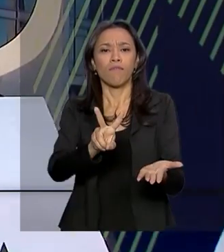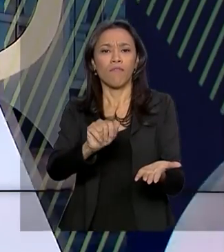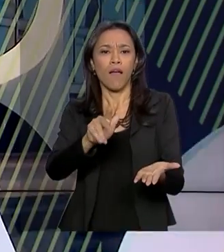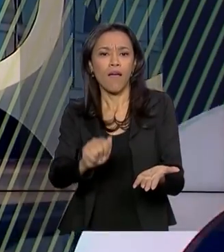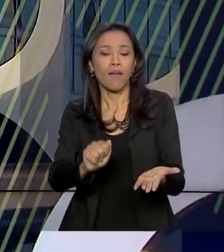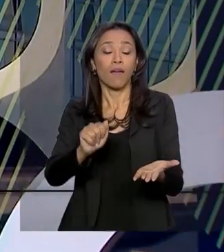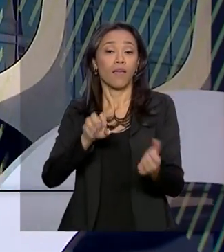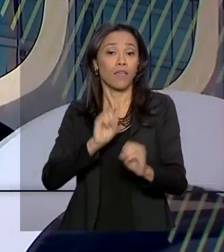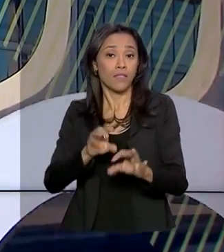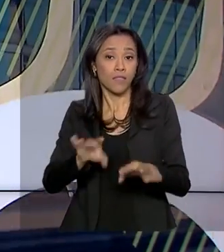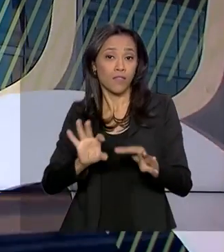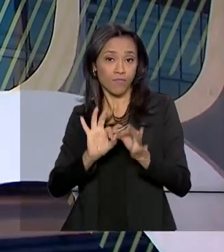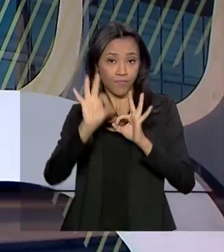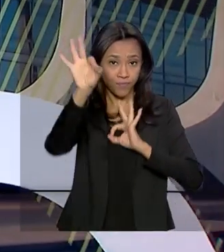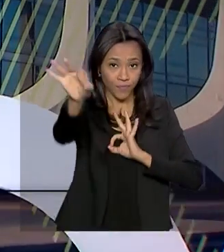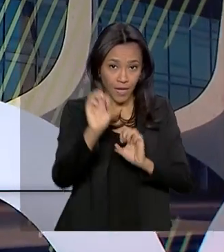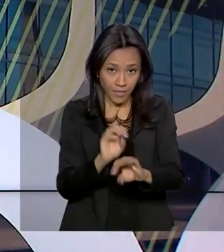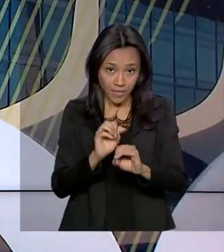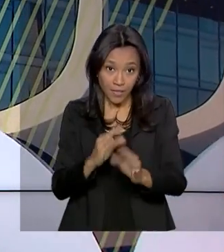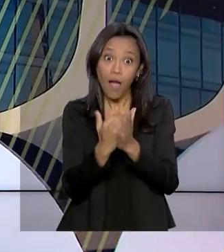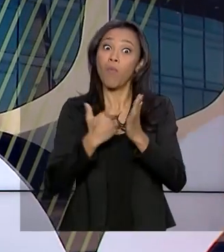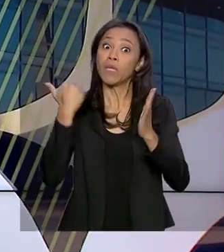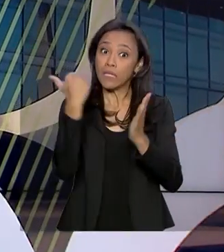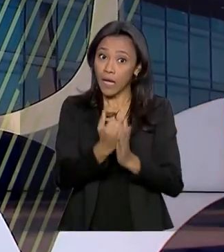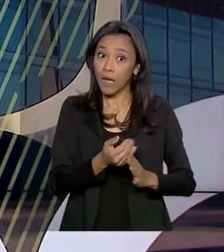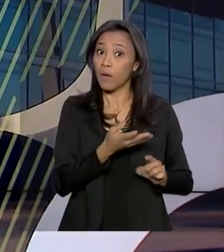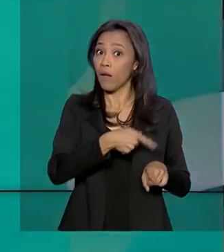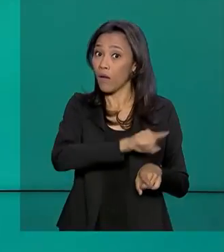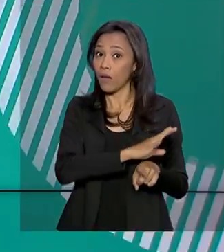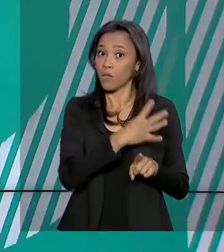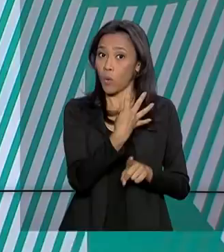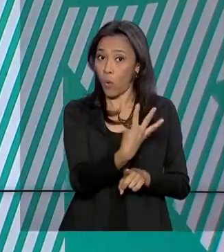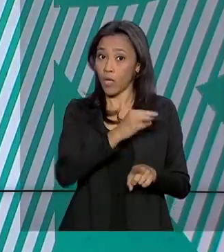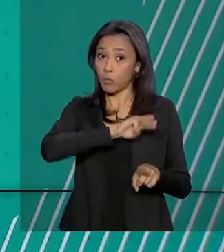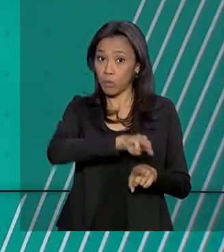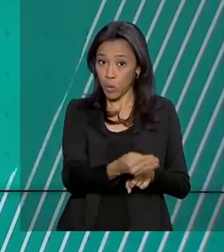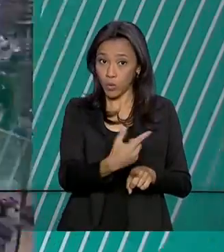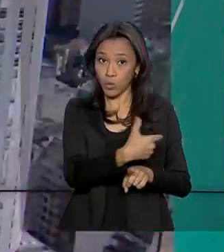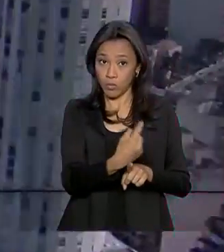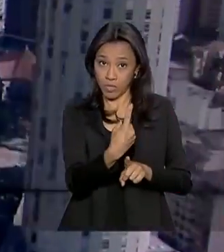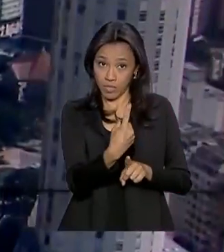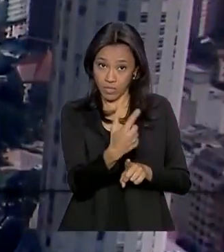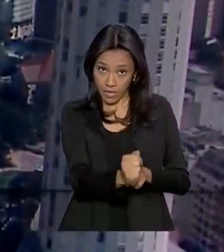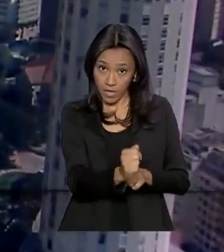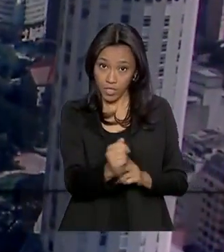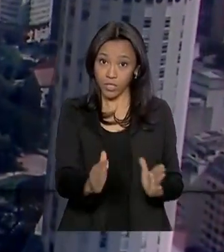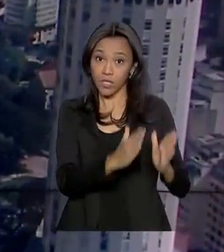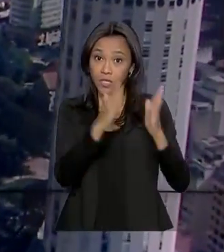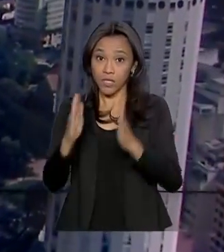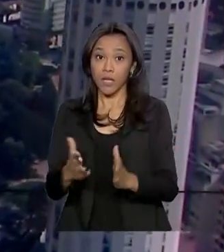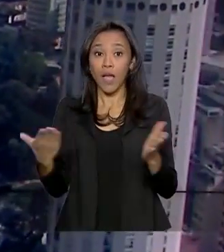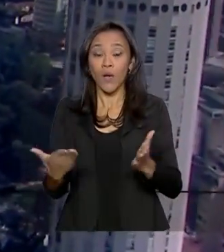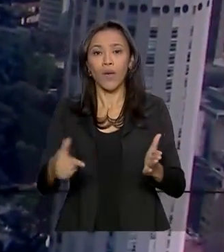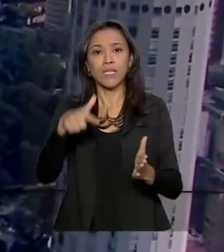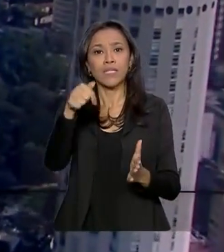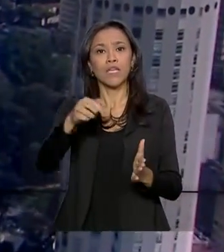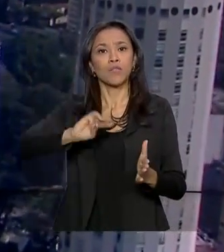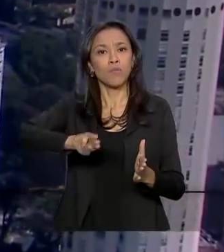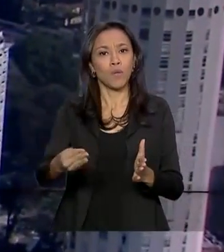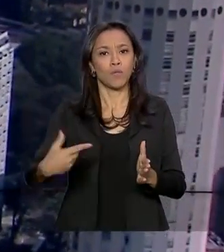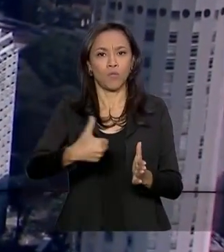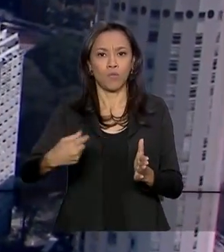distância cresceram no ano passado. Passaram de 4 milhões em 2017 para 7 milhões em 2018.